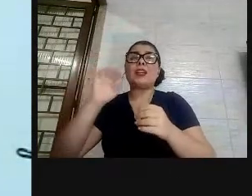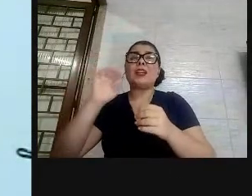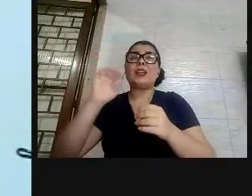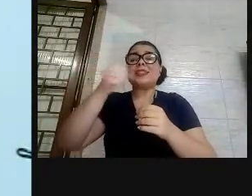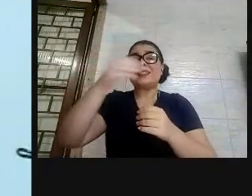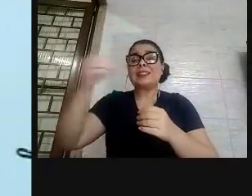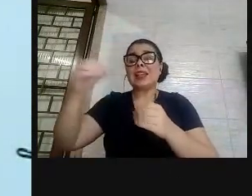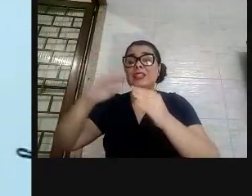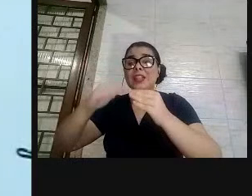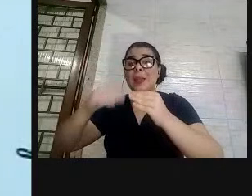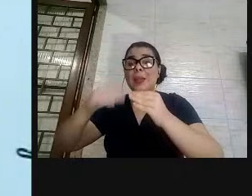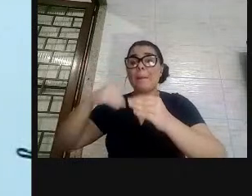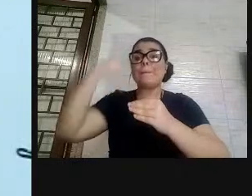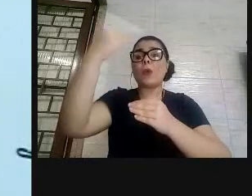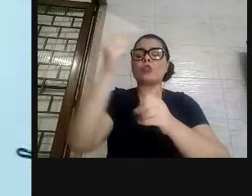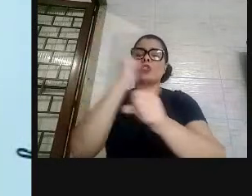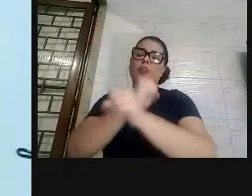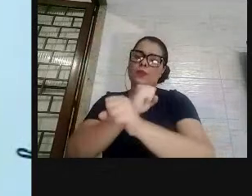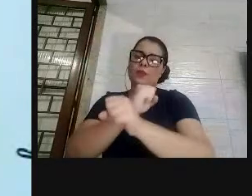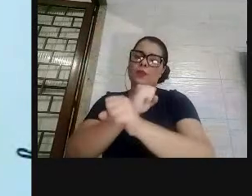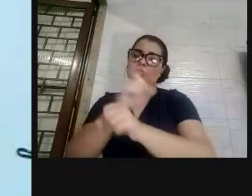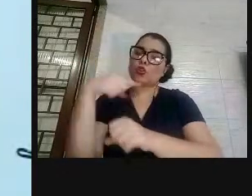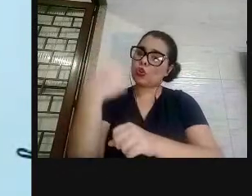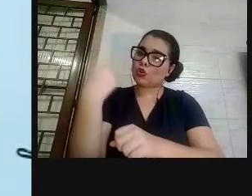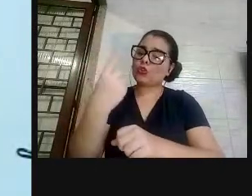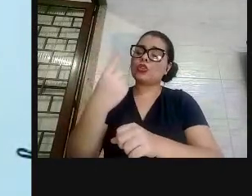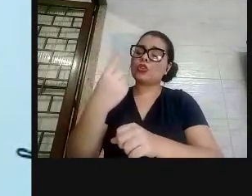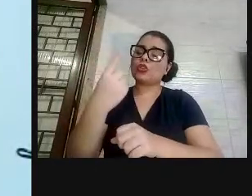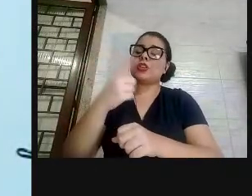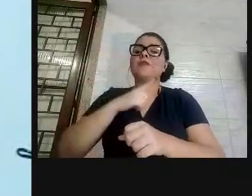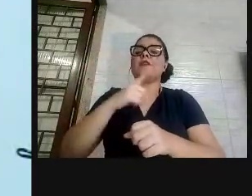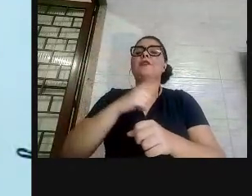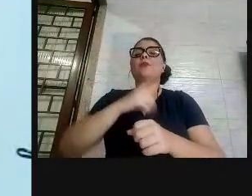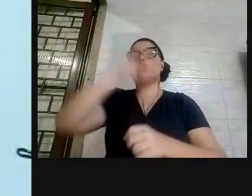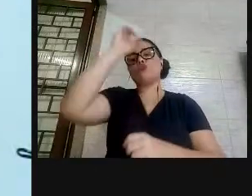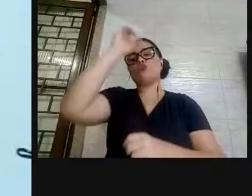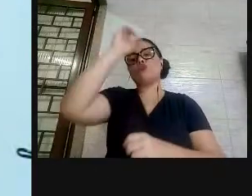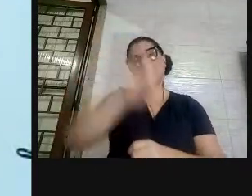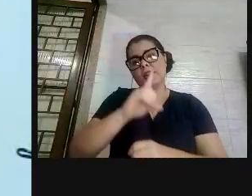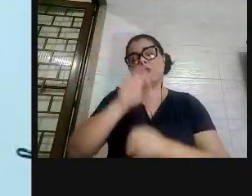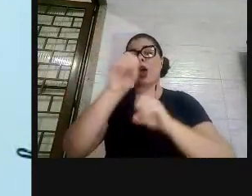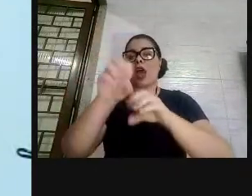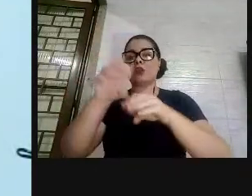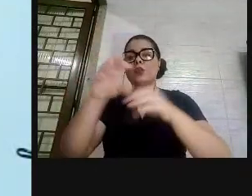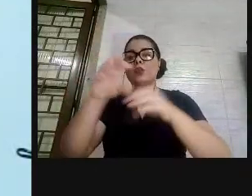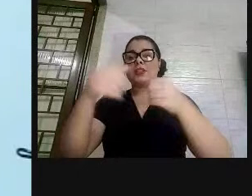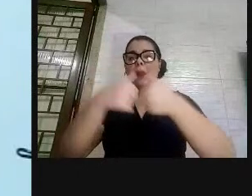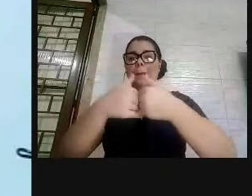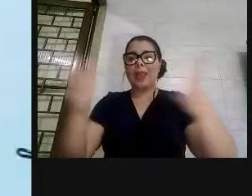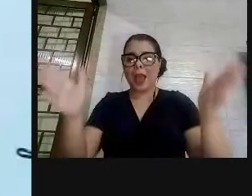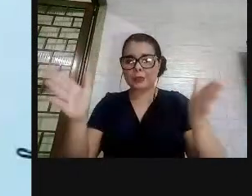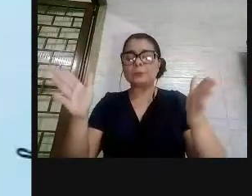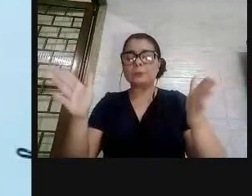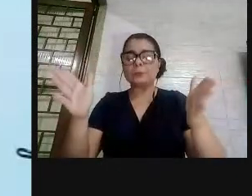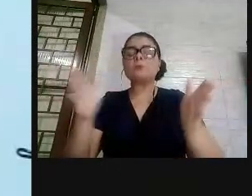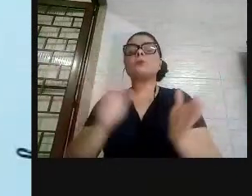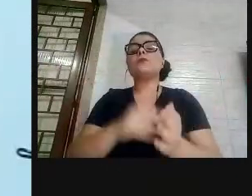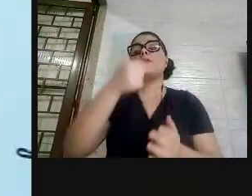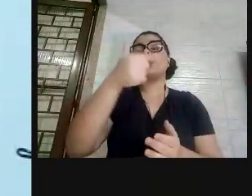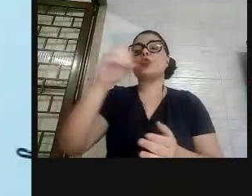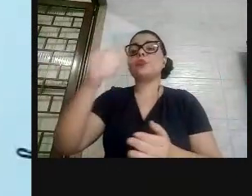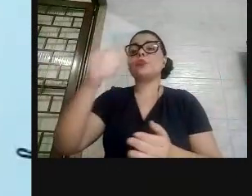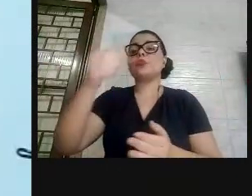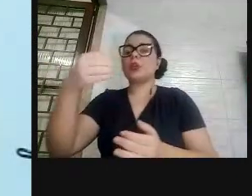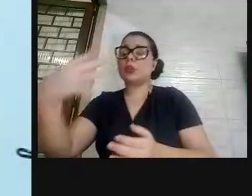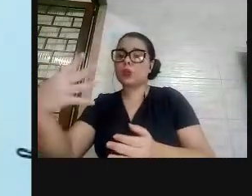República, que nós tivemos um fundo, um direito à educação ampliado. Em 2014, nós tivemos a criação do